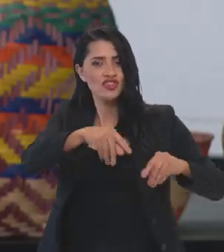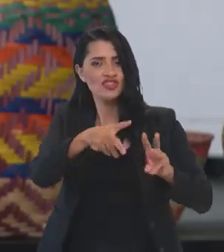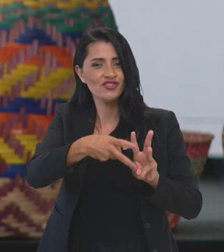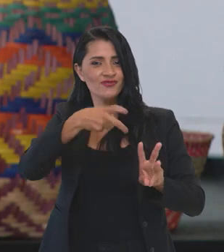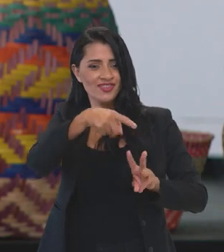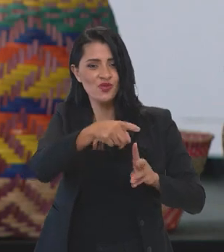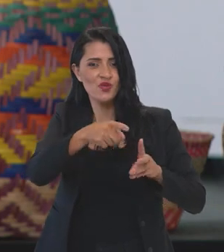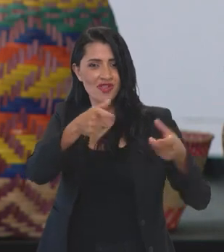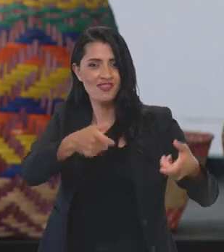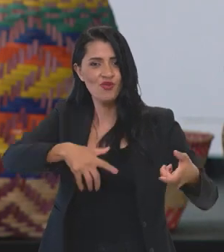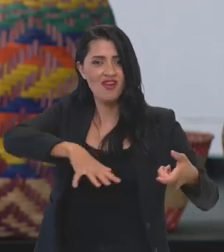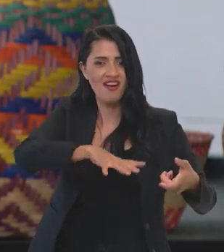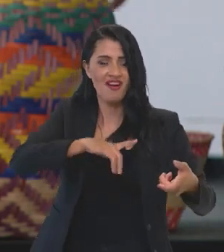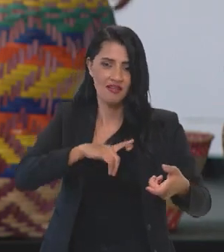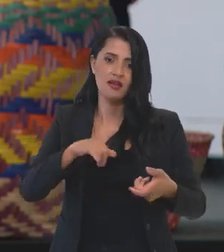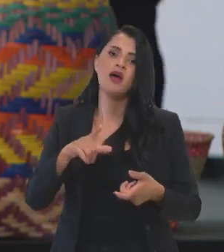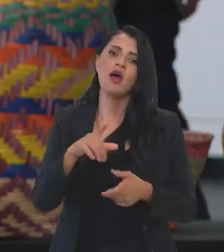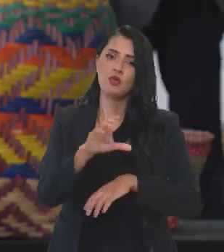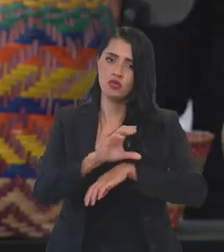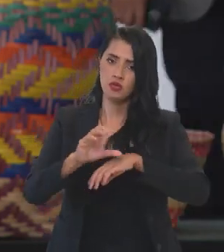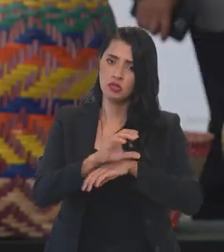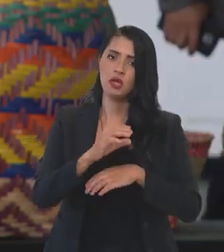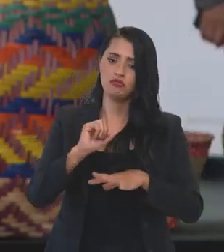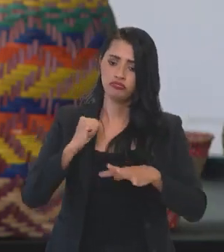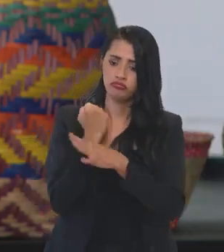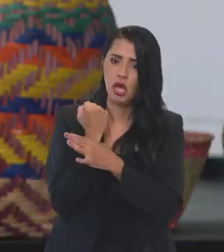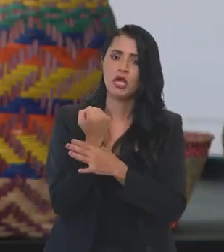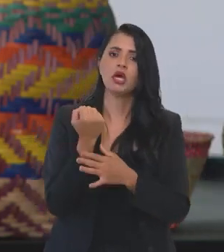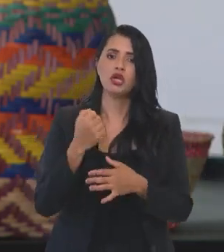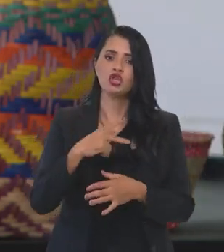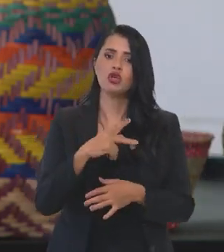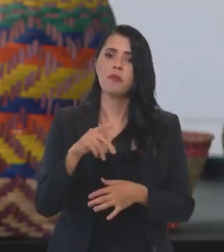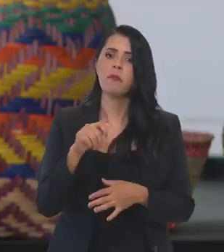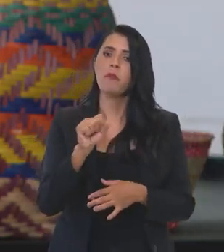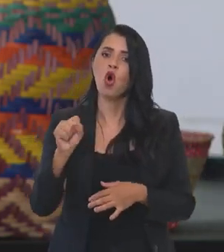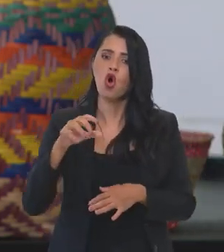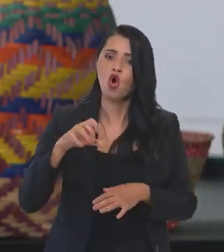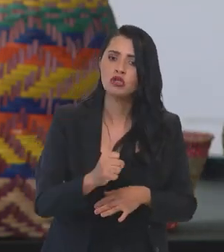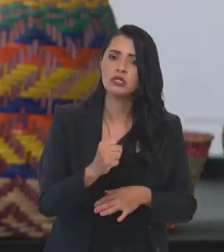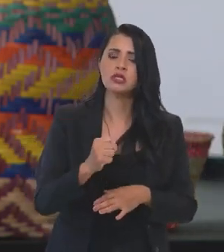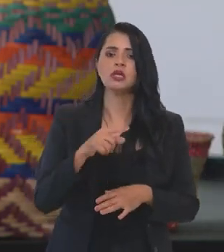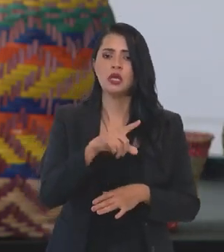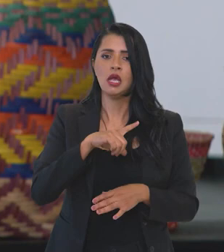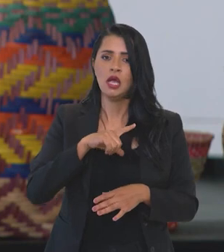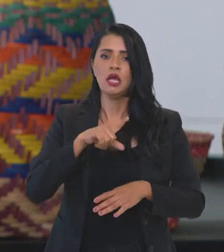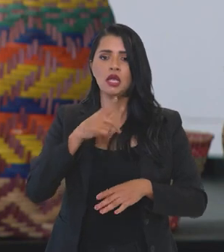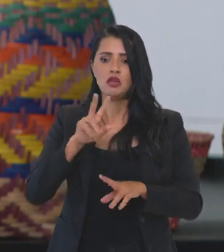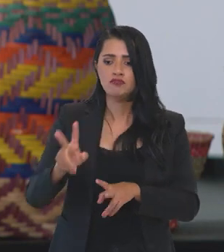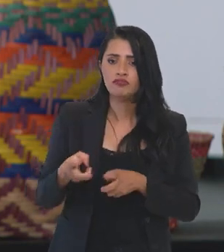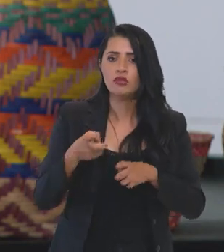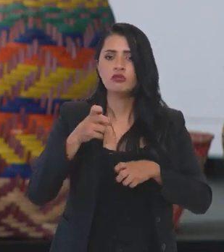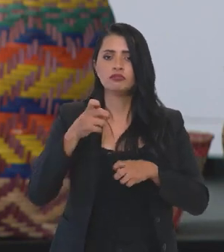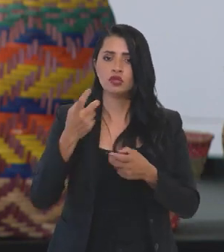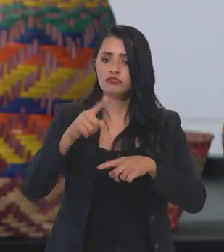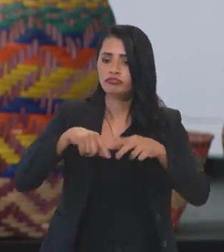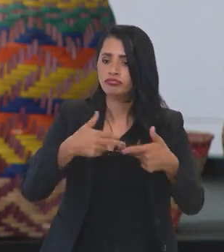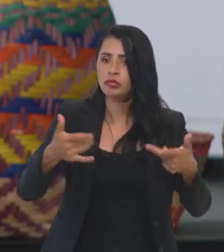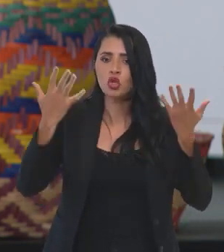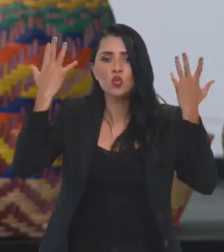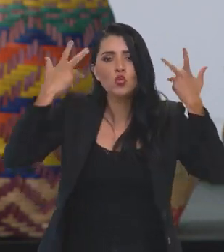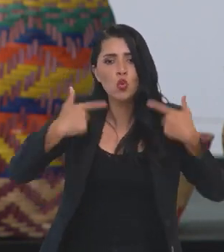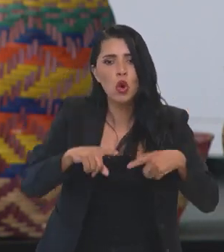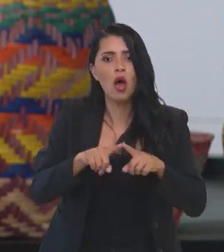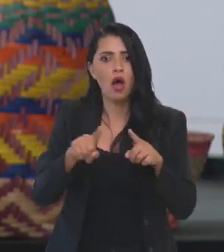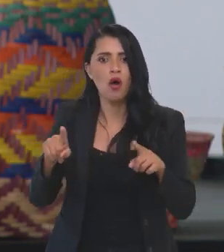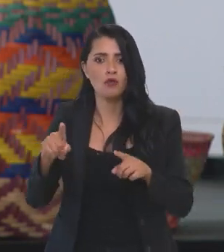indígena. A nossa Constituição, ela garante a posse e o uso fruto exclusivo dos recursos naturais, muitas vezes atendendo a